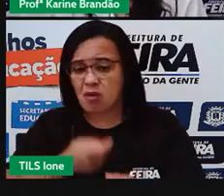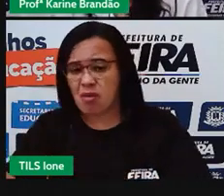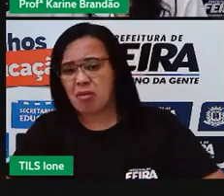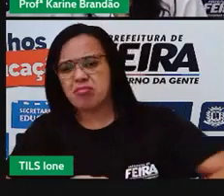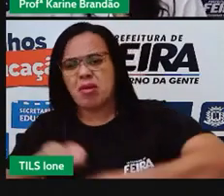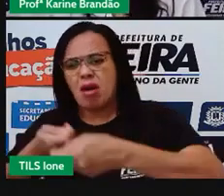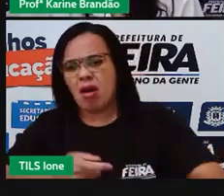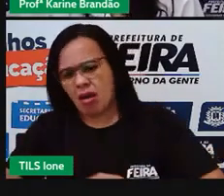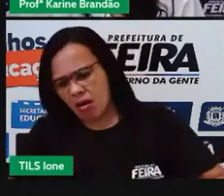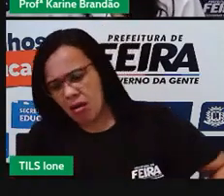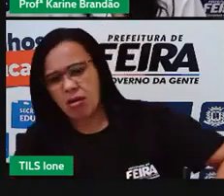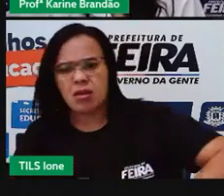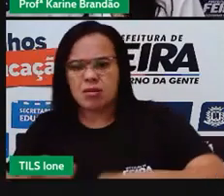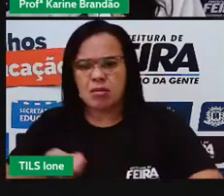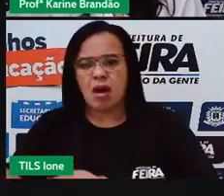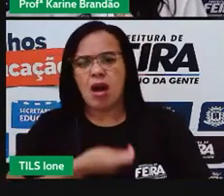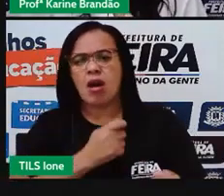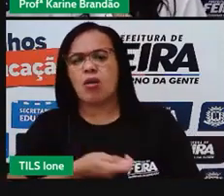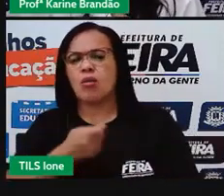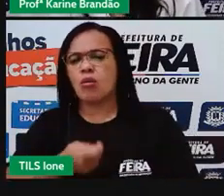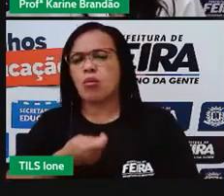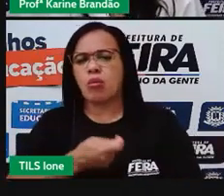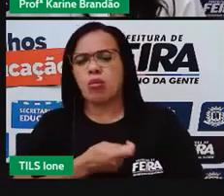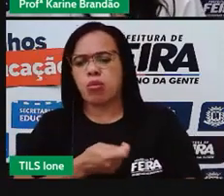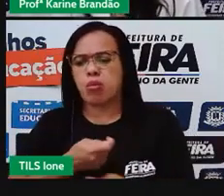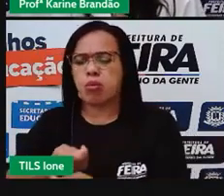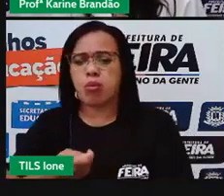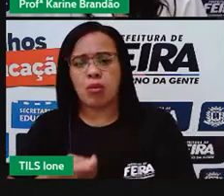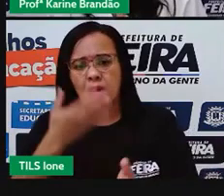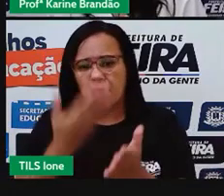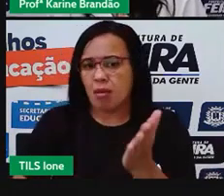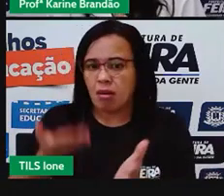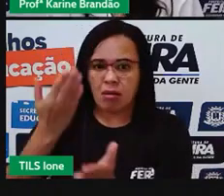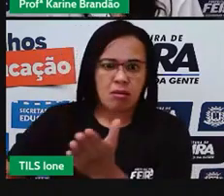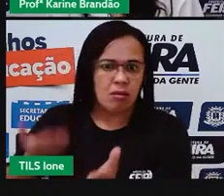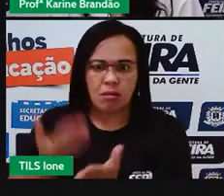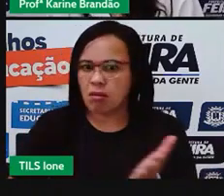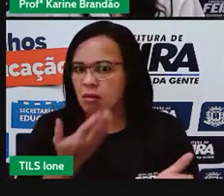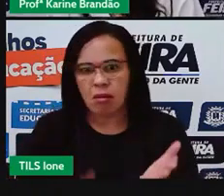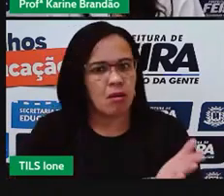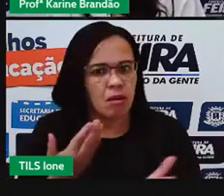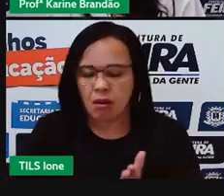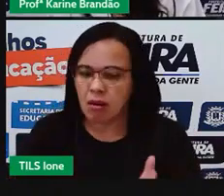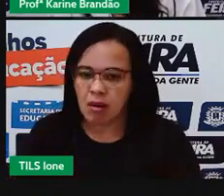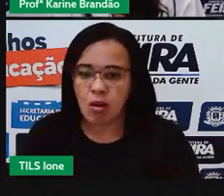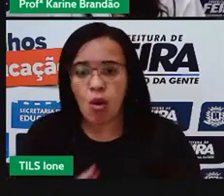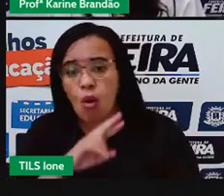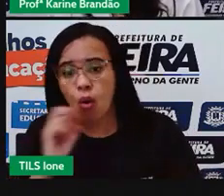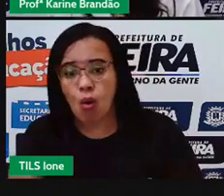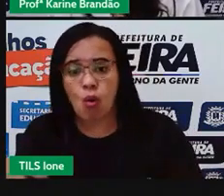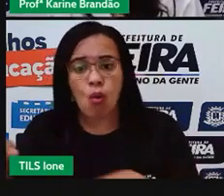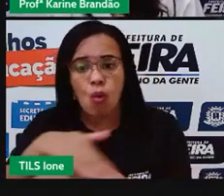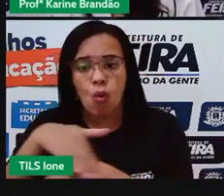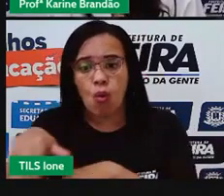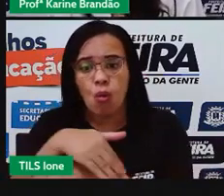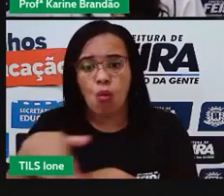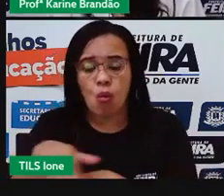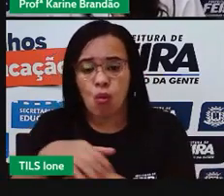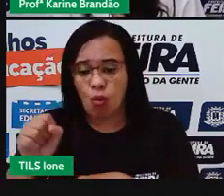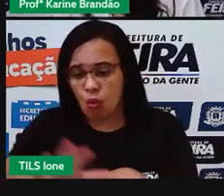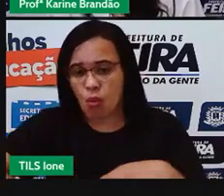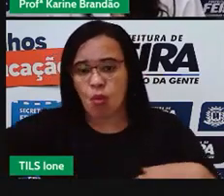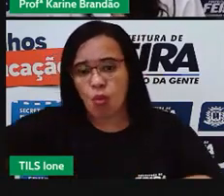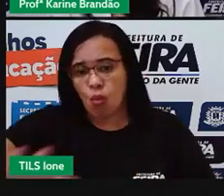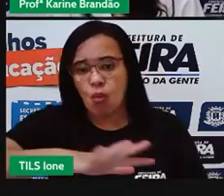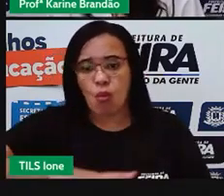água própria para o consumo, e a gente lava o nosso carro, ou então lava a calçada da nossa casa, a